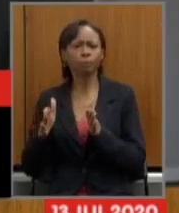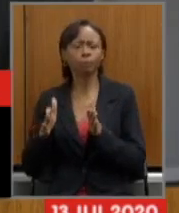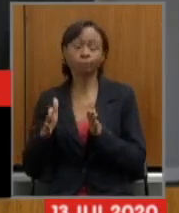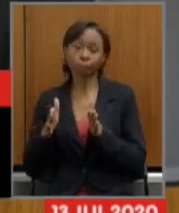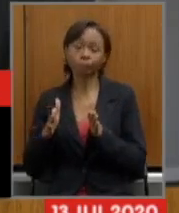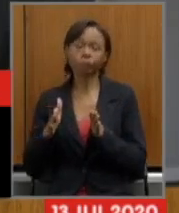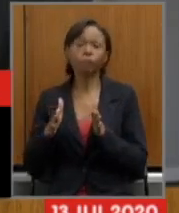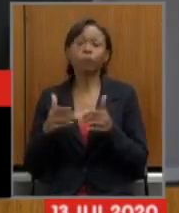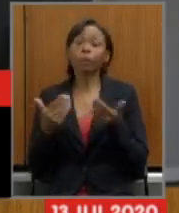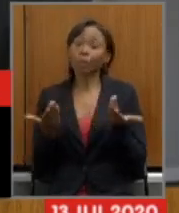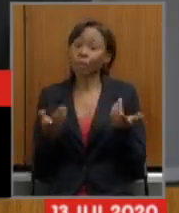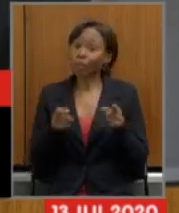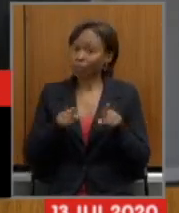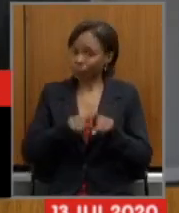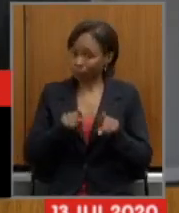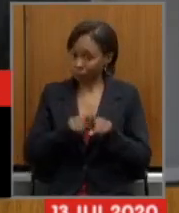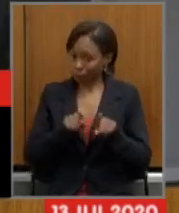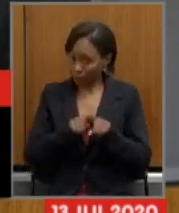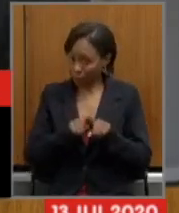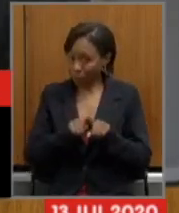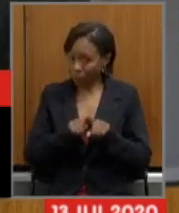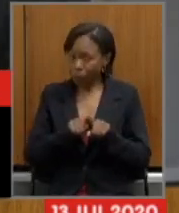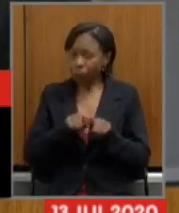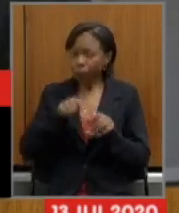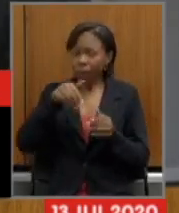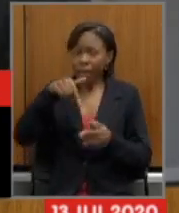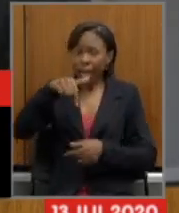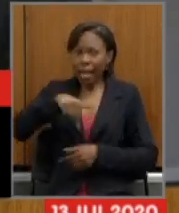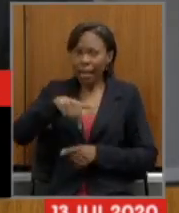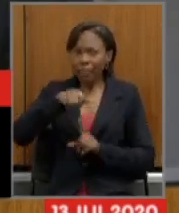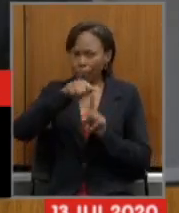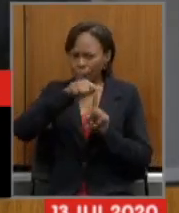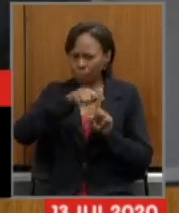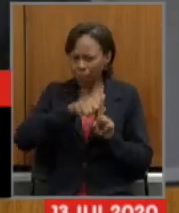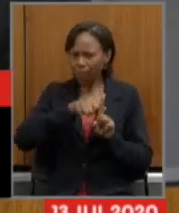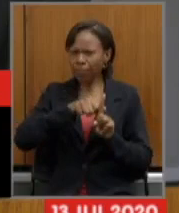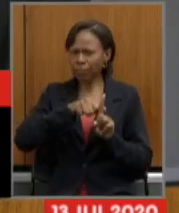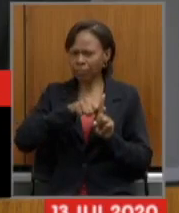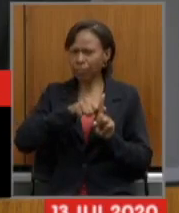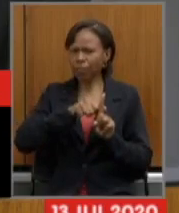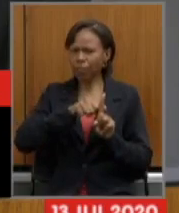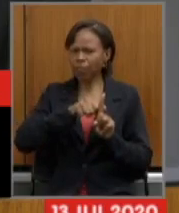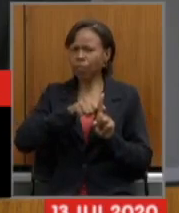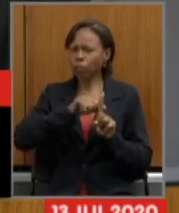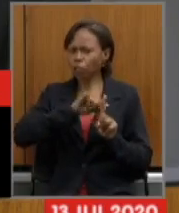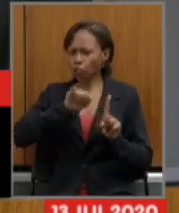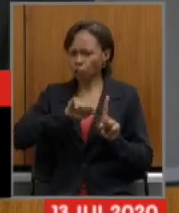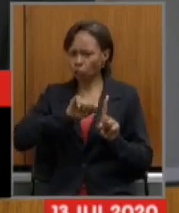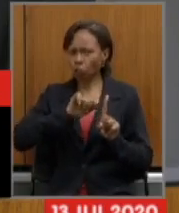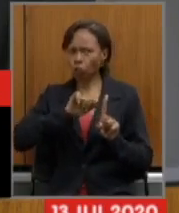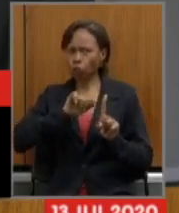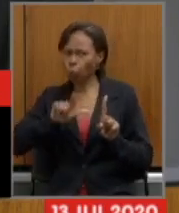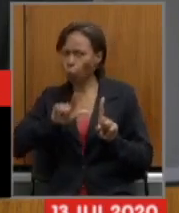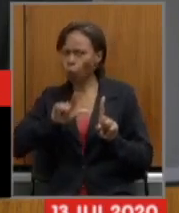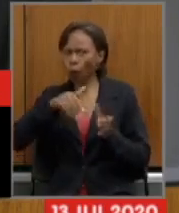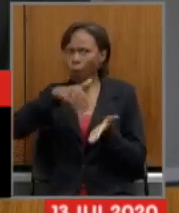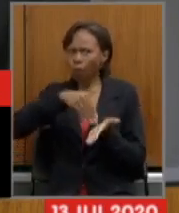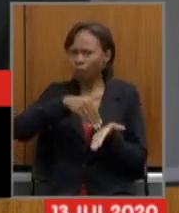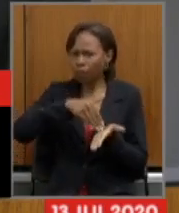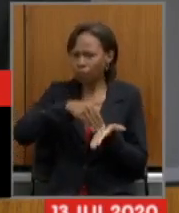e vou dizer mais até o final desse mês nós vamos colocar leitos covid